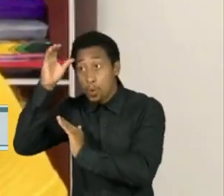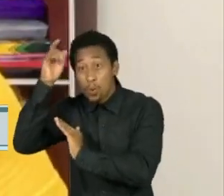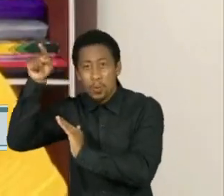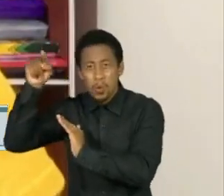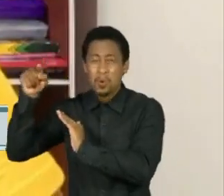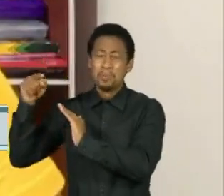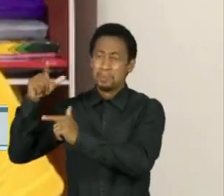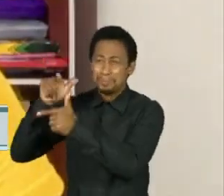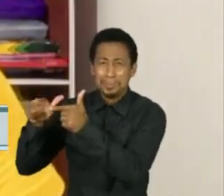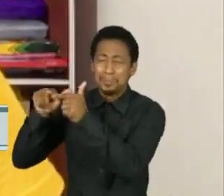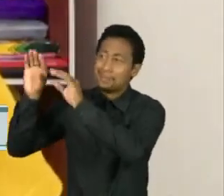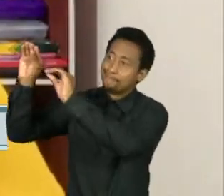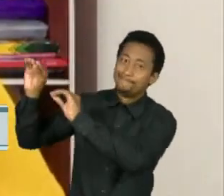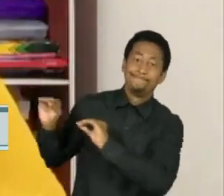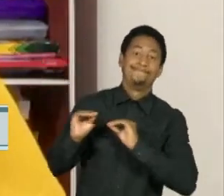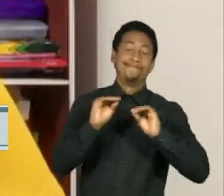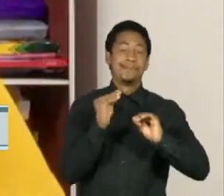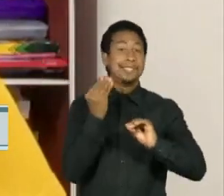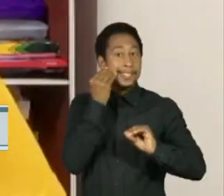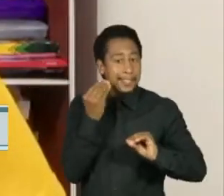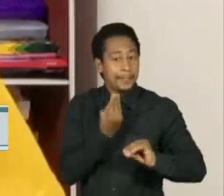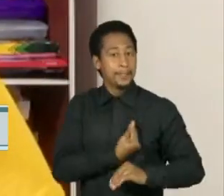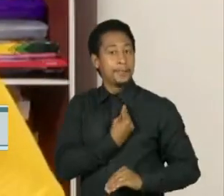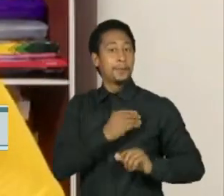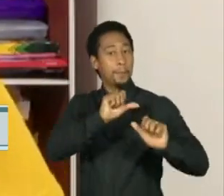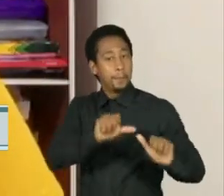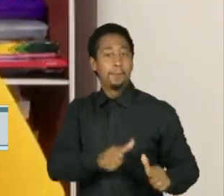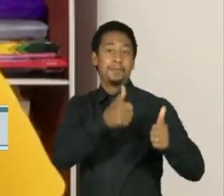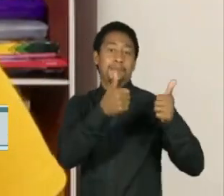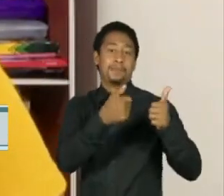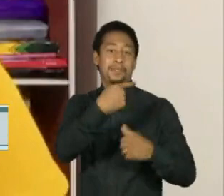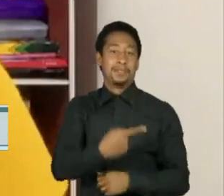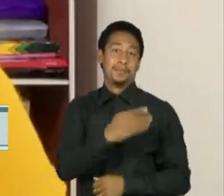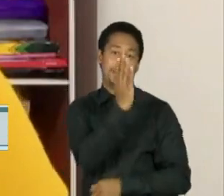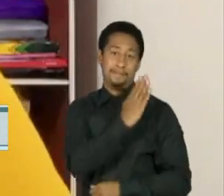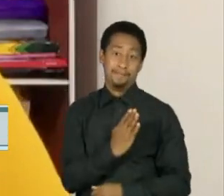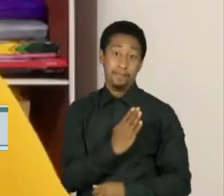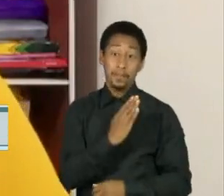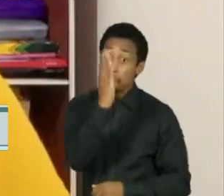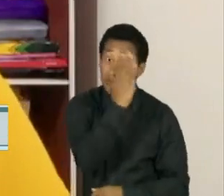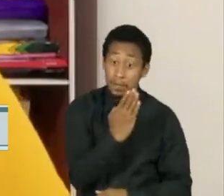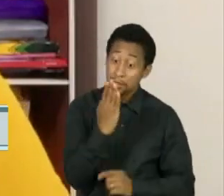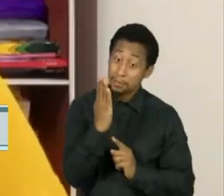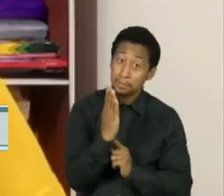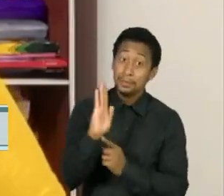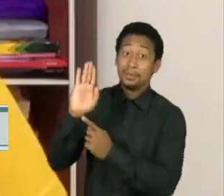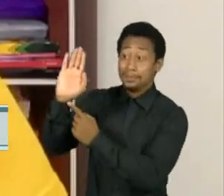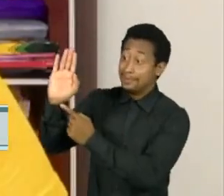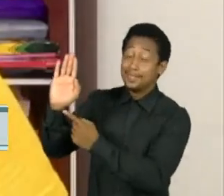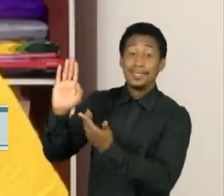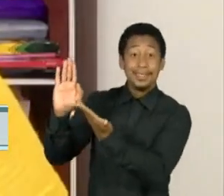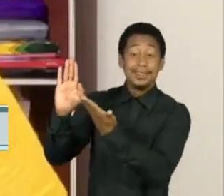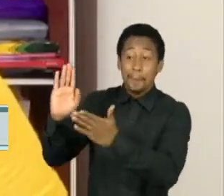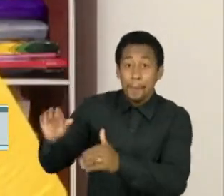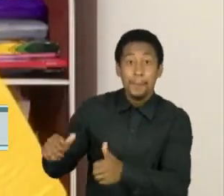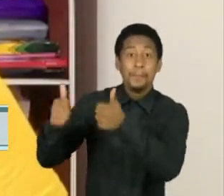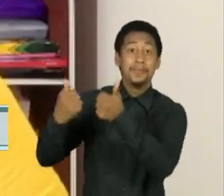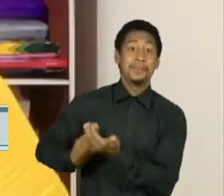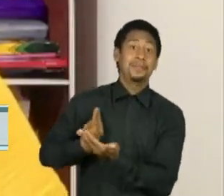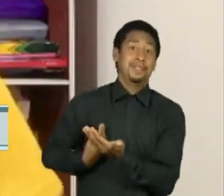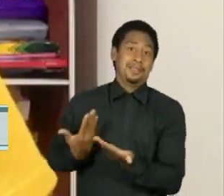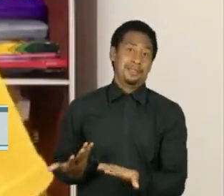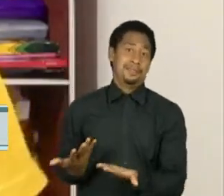passando, buscando uma vida melhor aqui no Brasil. O Brasil é um país da promessa da vida. No entanto,